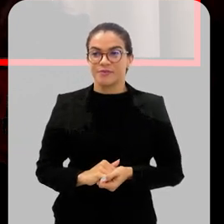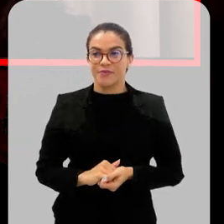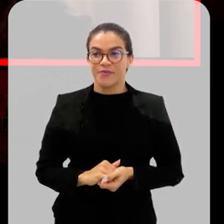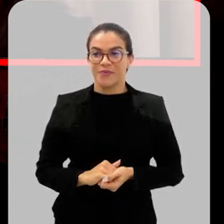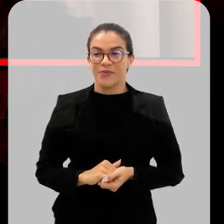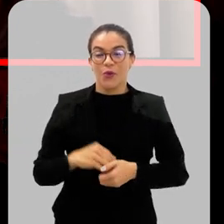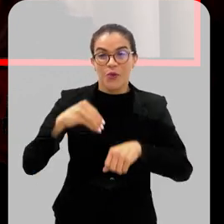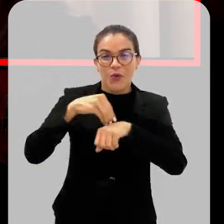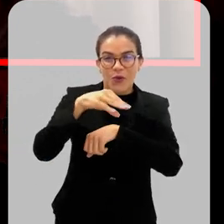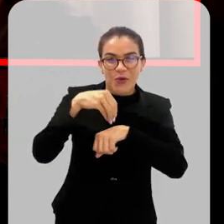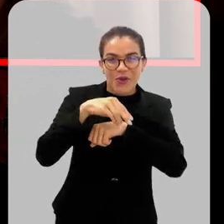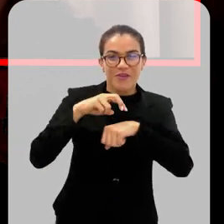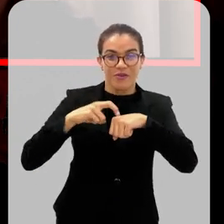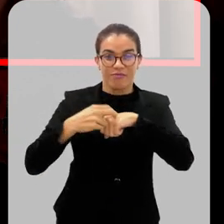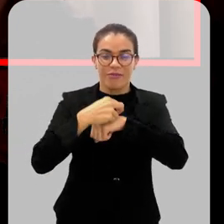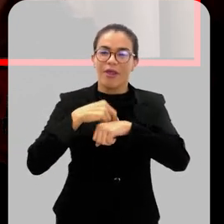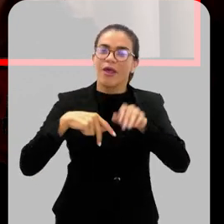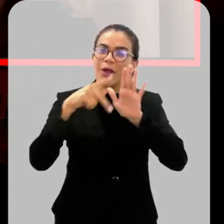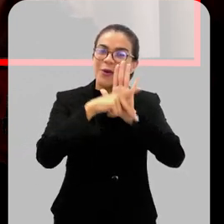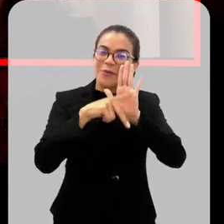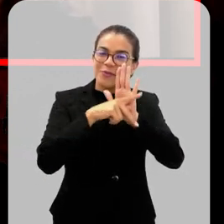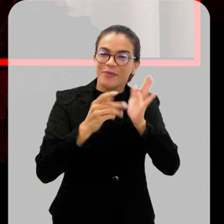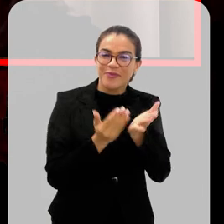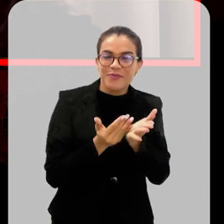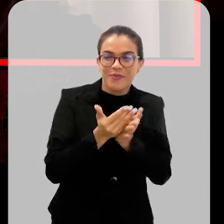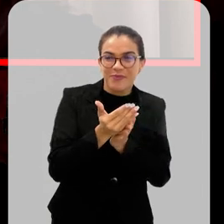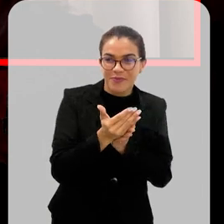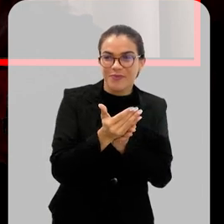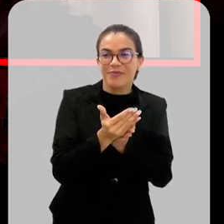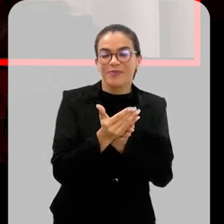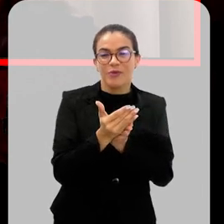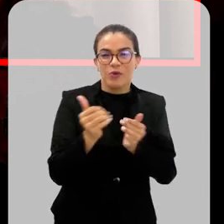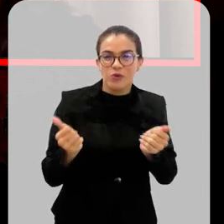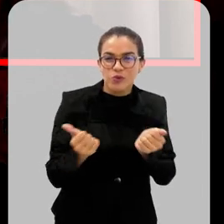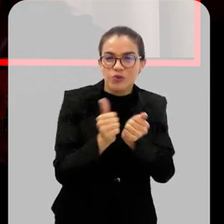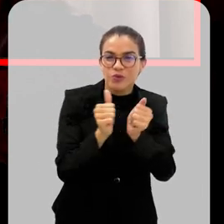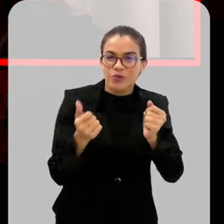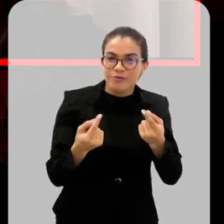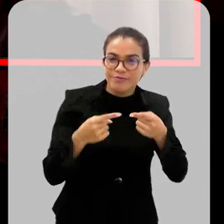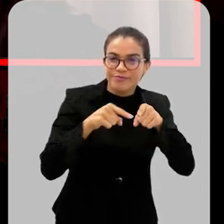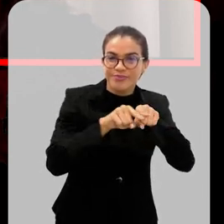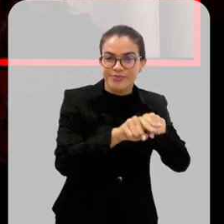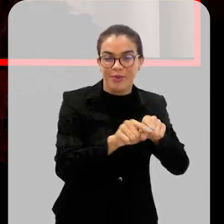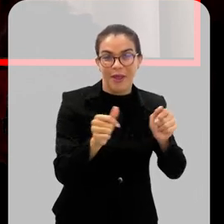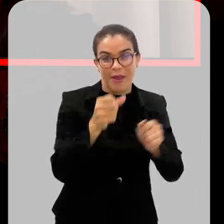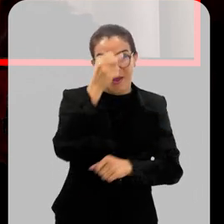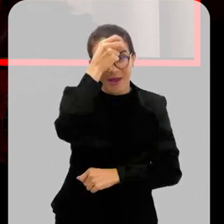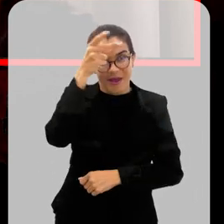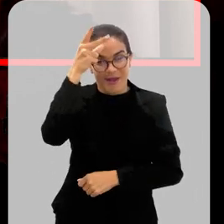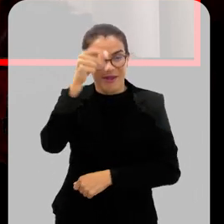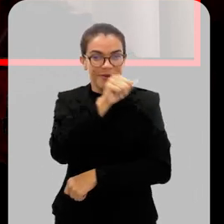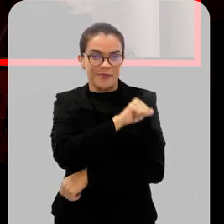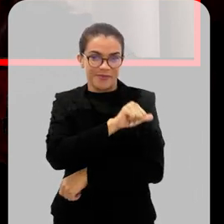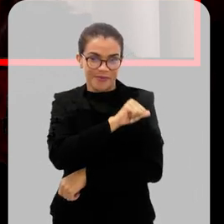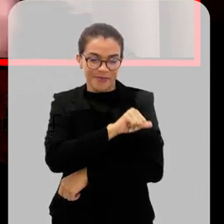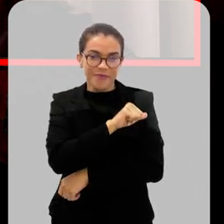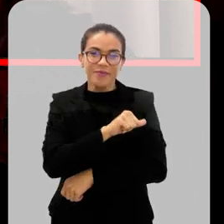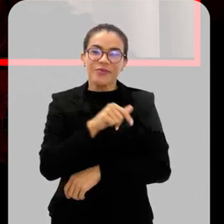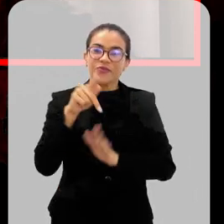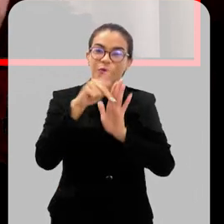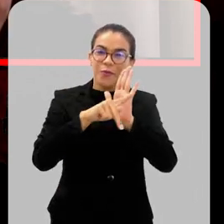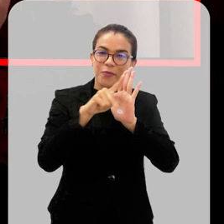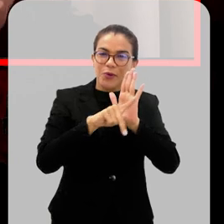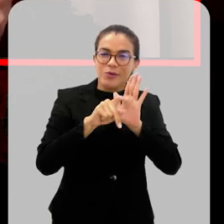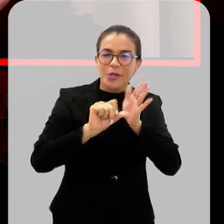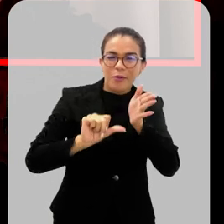O Infodengue é um projeto que começou juntamente com a Prefeitura do Rio de Janeiro, foi um